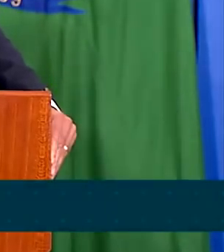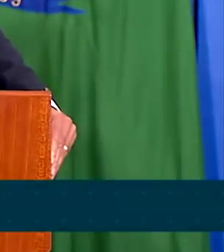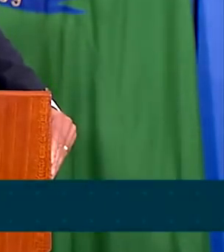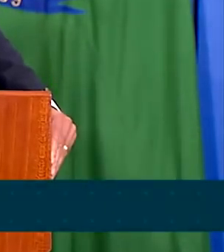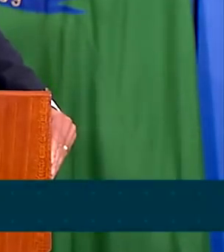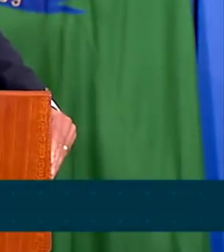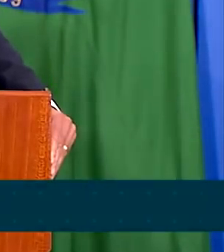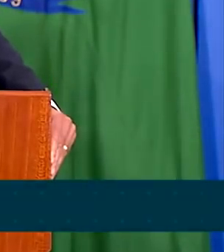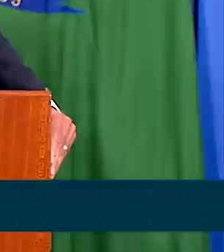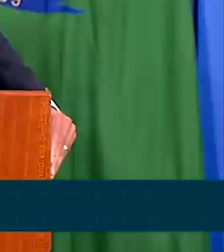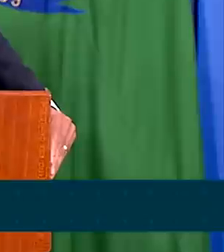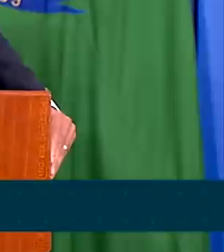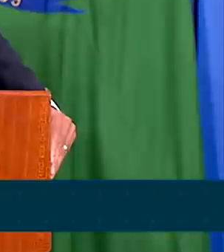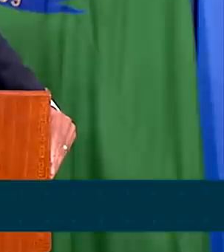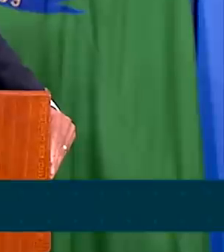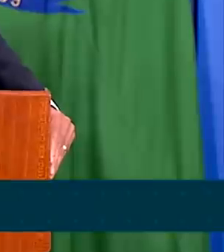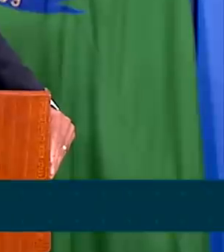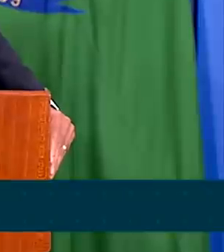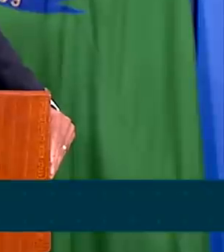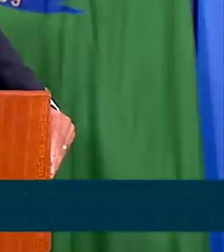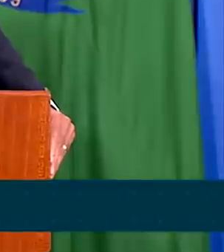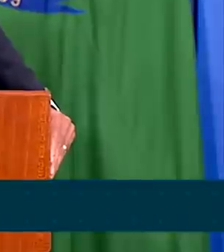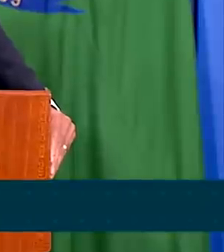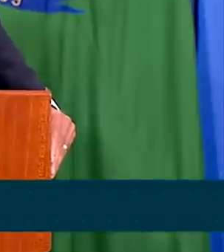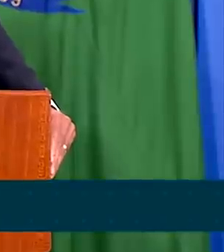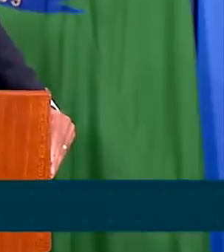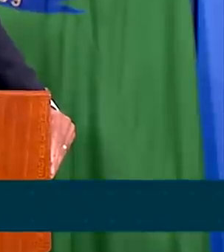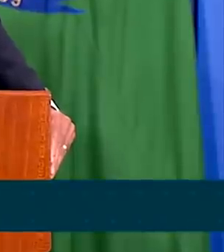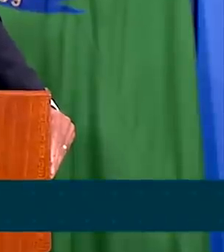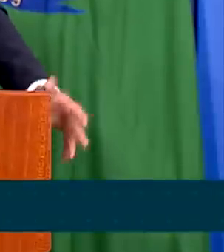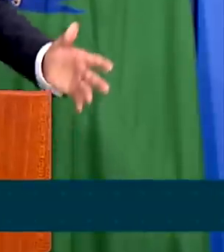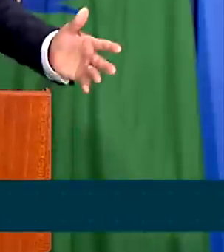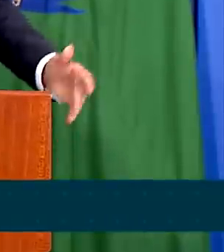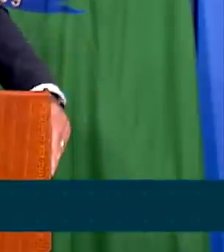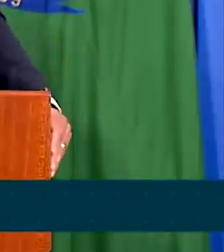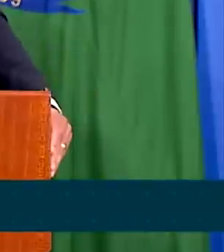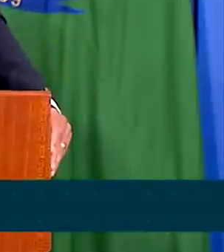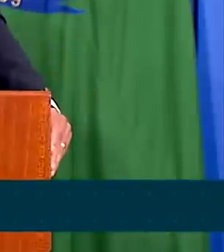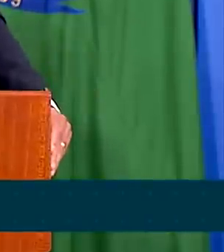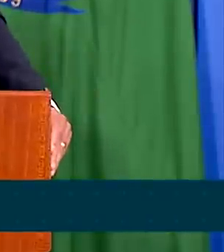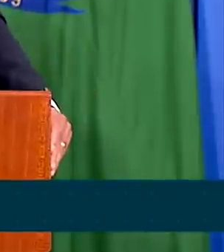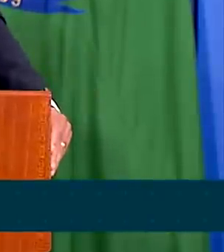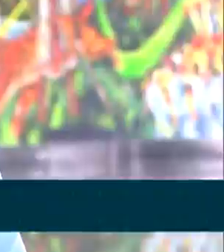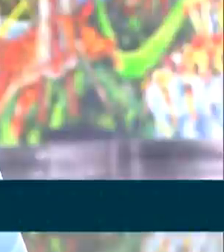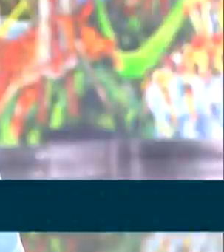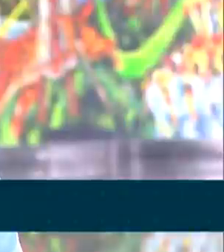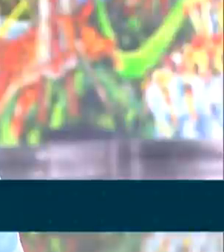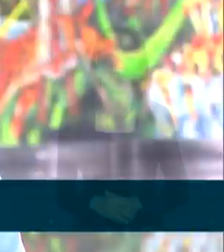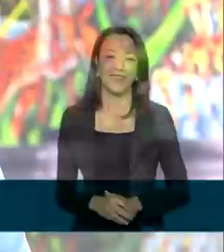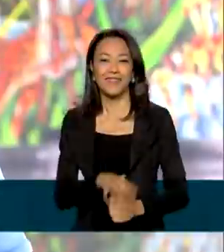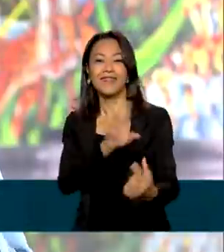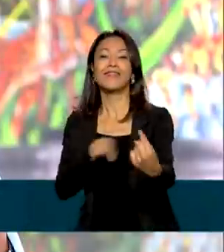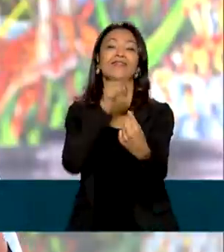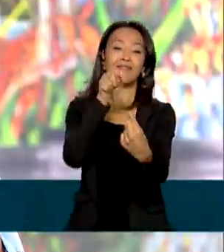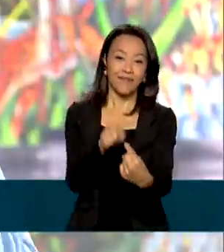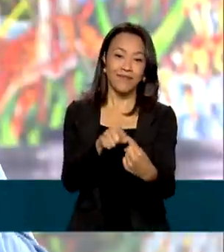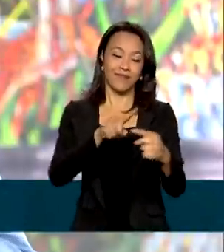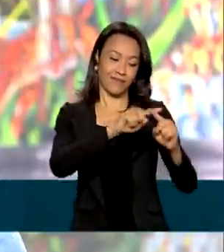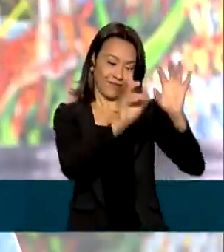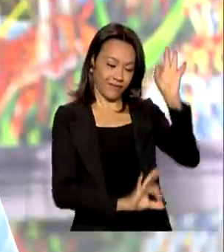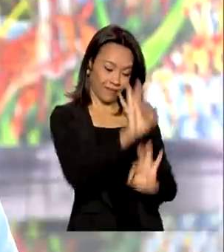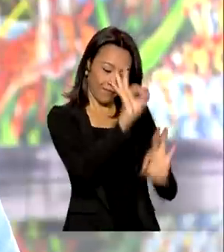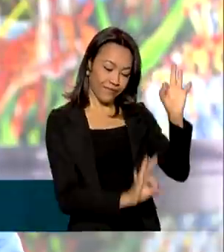pública, ele busca se antecipar a problemas e buscar soluções. O objetivo do plano,